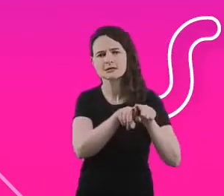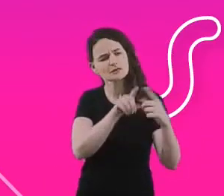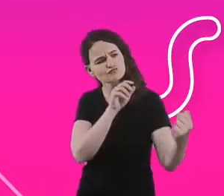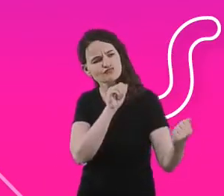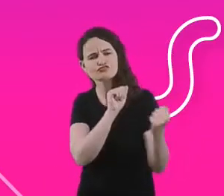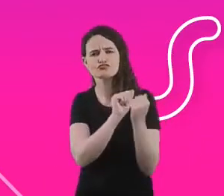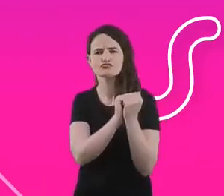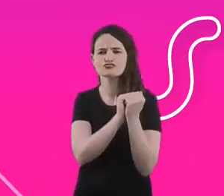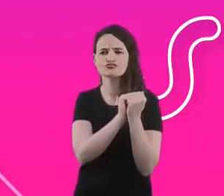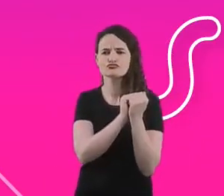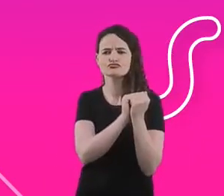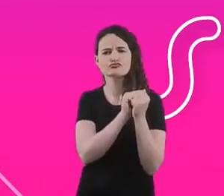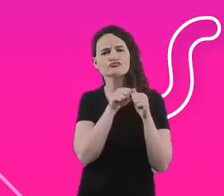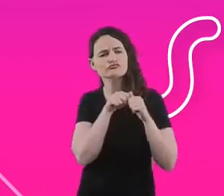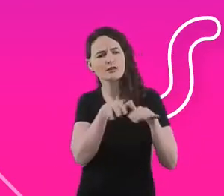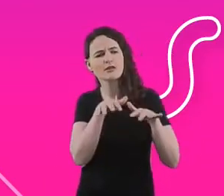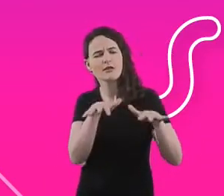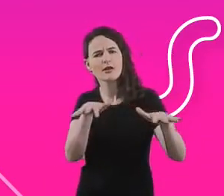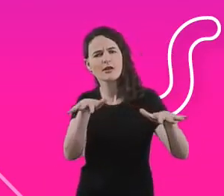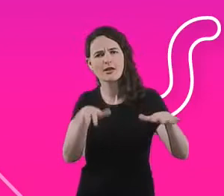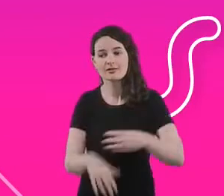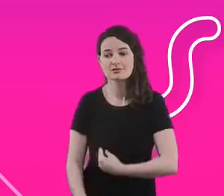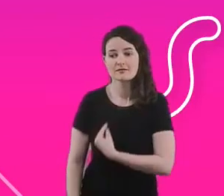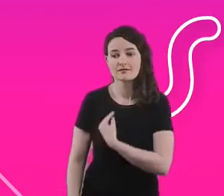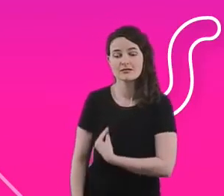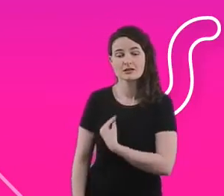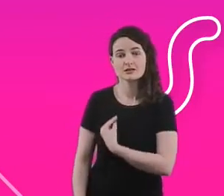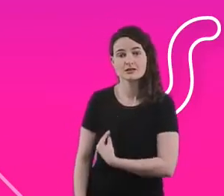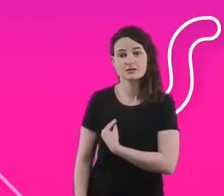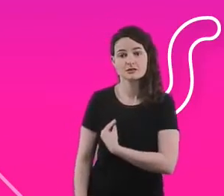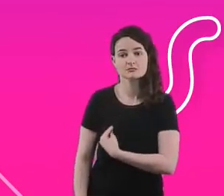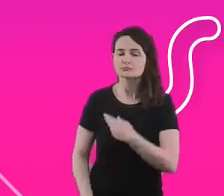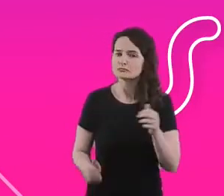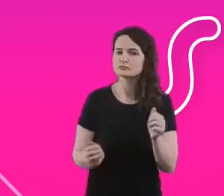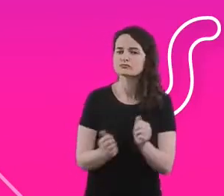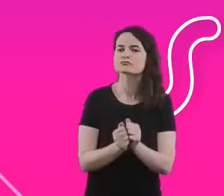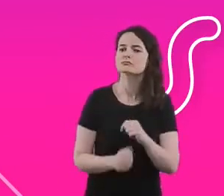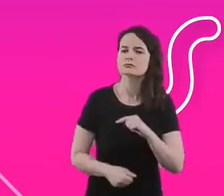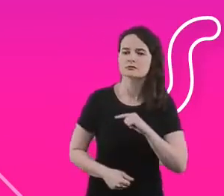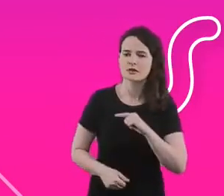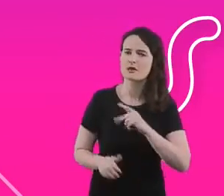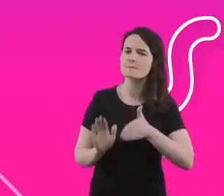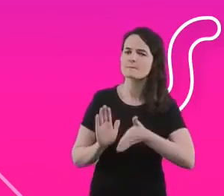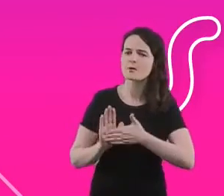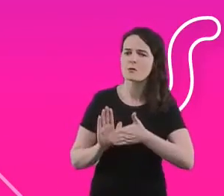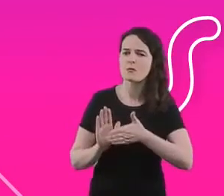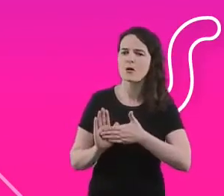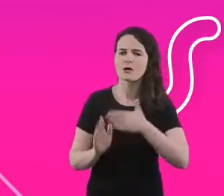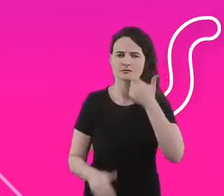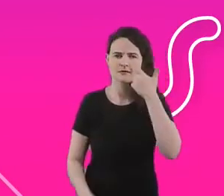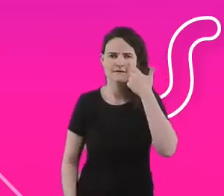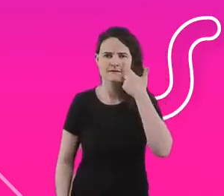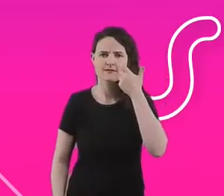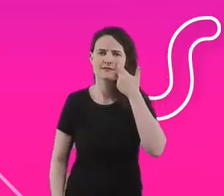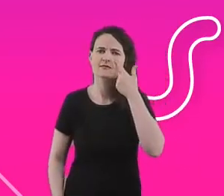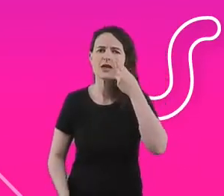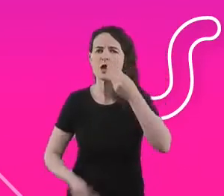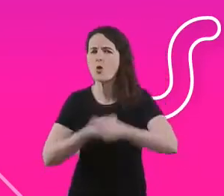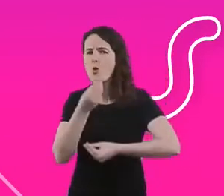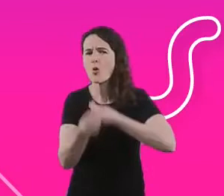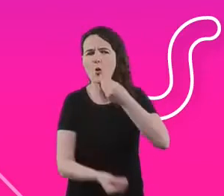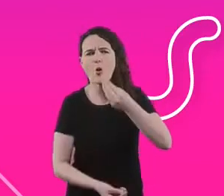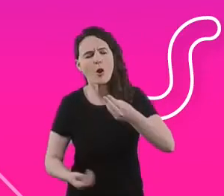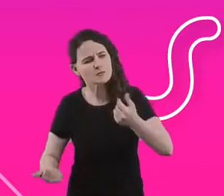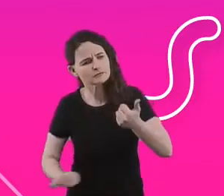ecossistema, então a gente tem feito várias iniciativas para a gente trazer flexibilidade, de trazer uma forma dos nossos fornecedores estarem crescendo junto com a